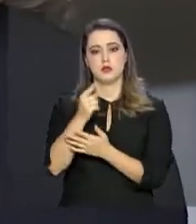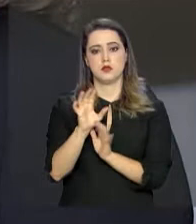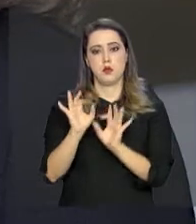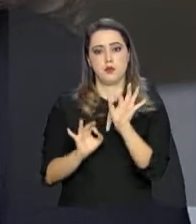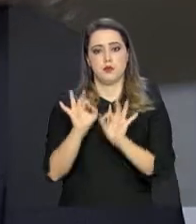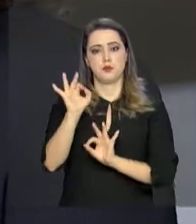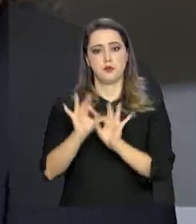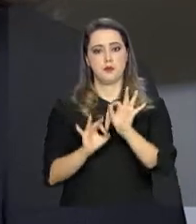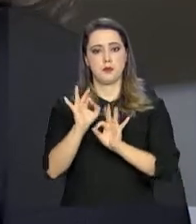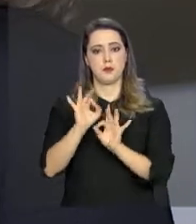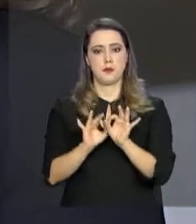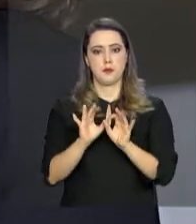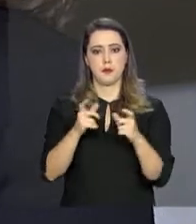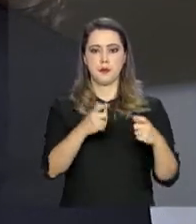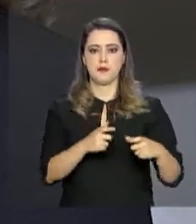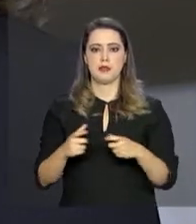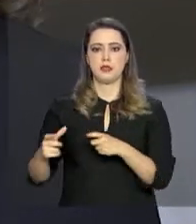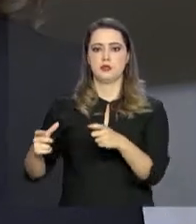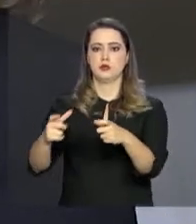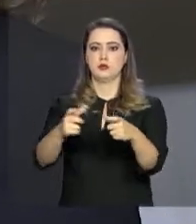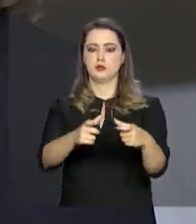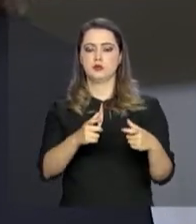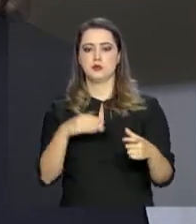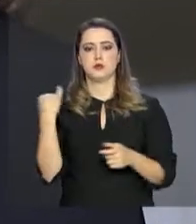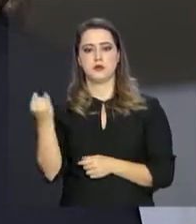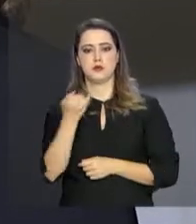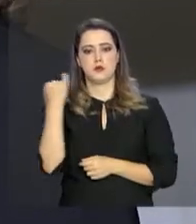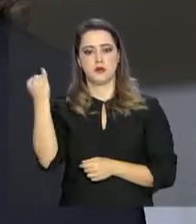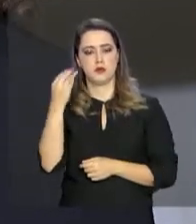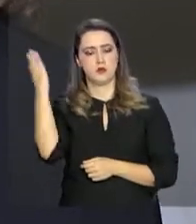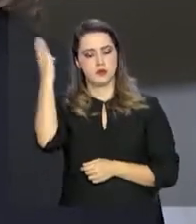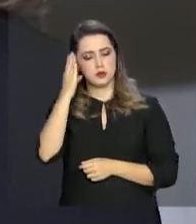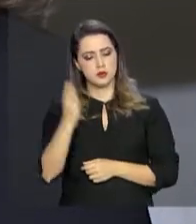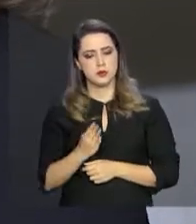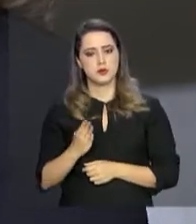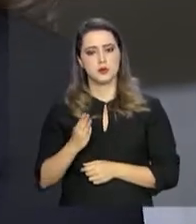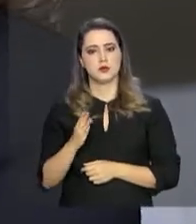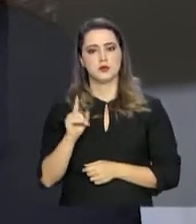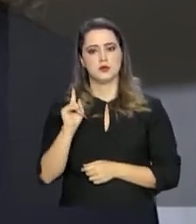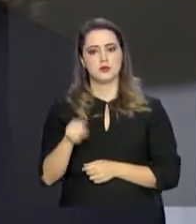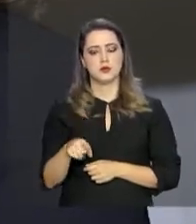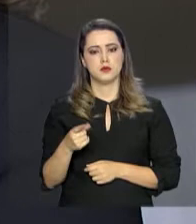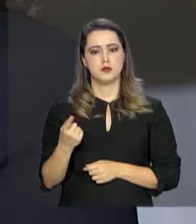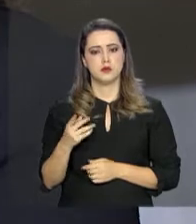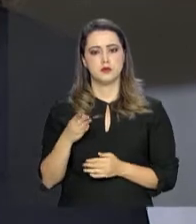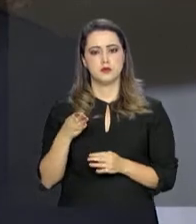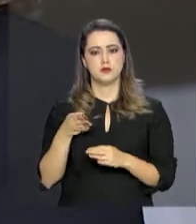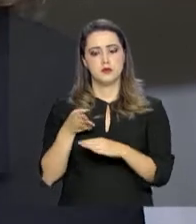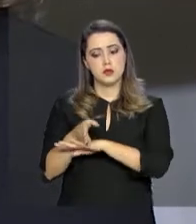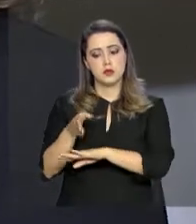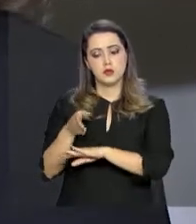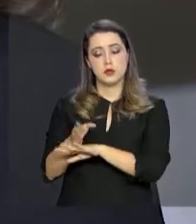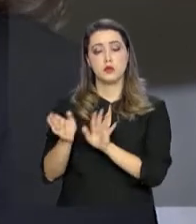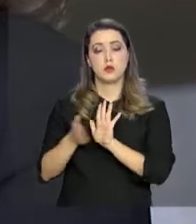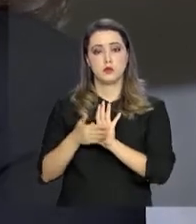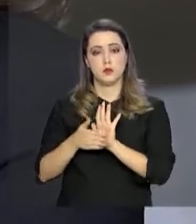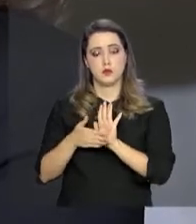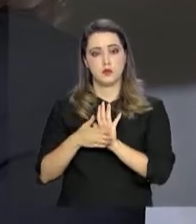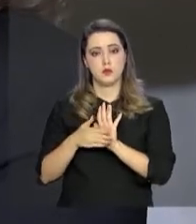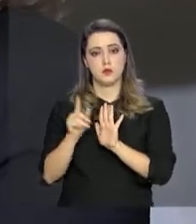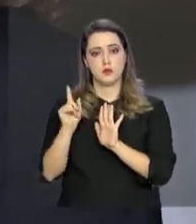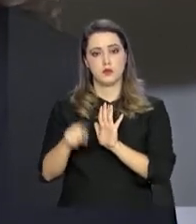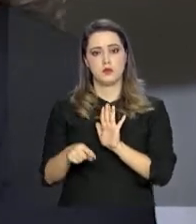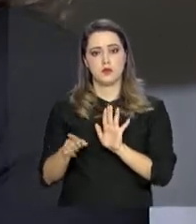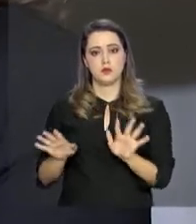planejamento de mercados importantes para o Brasil e dentro da proposta de